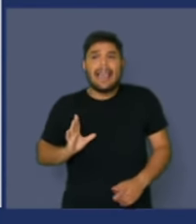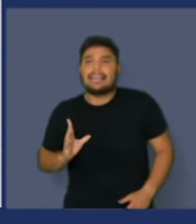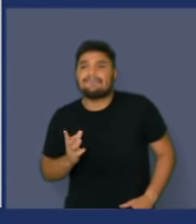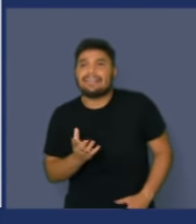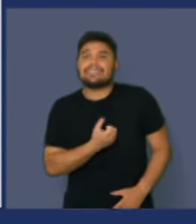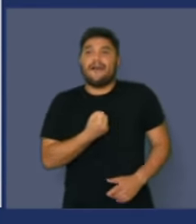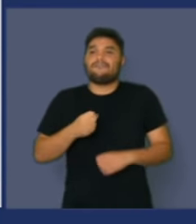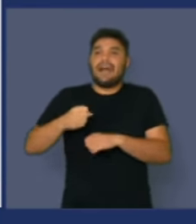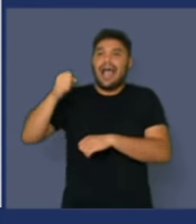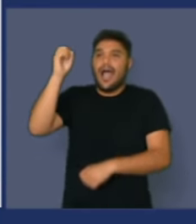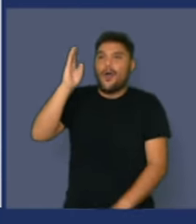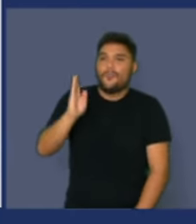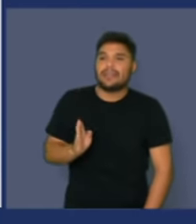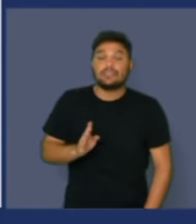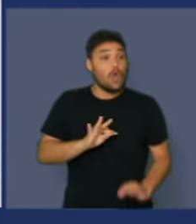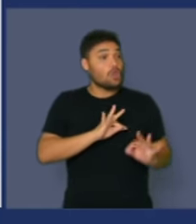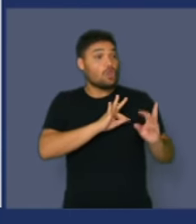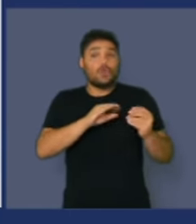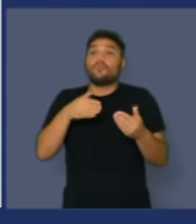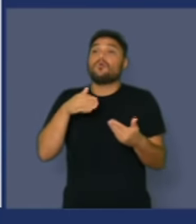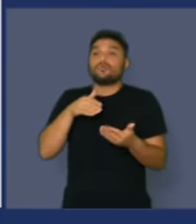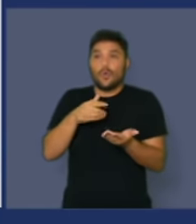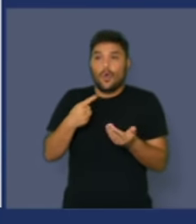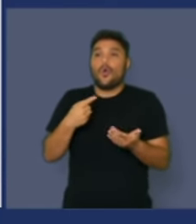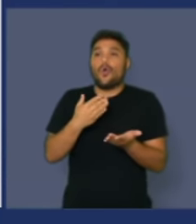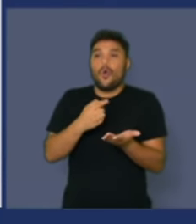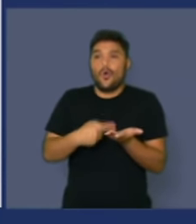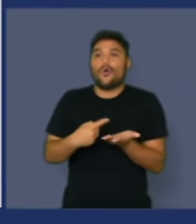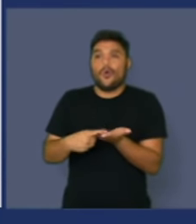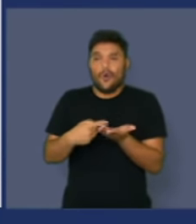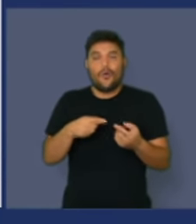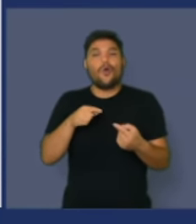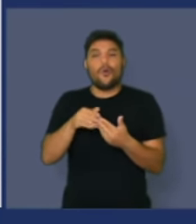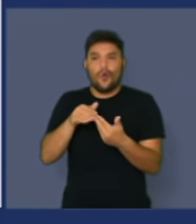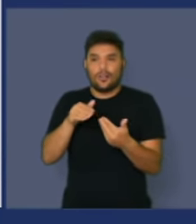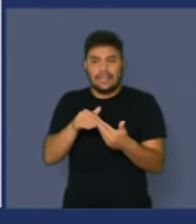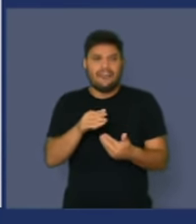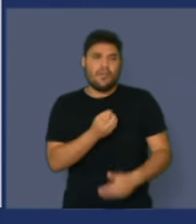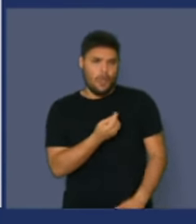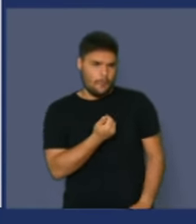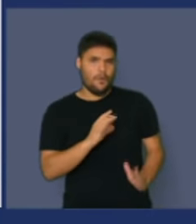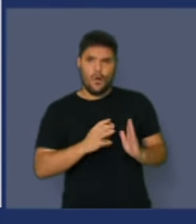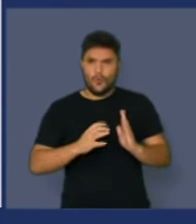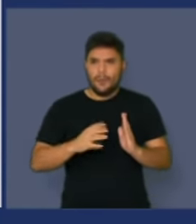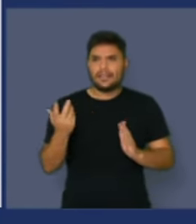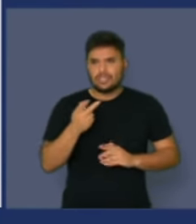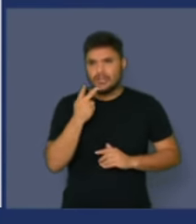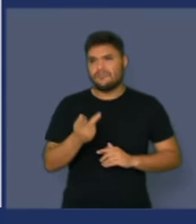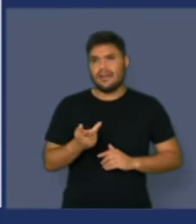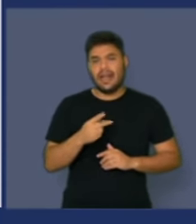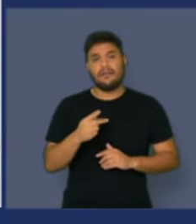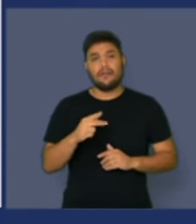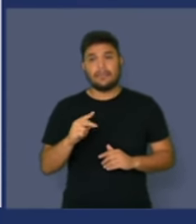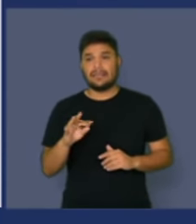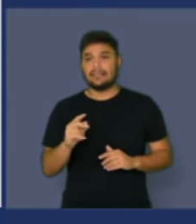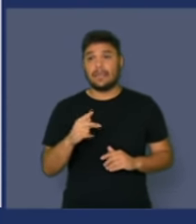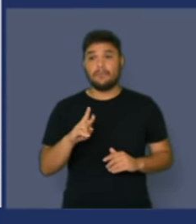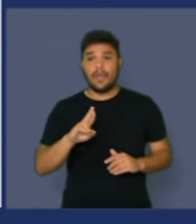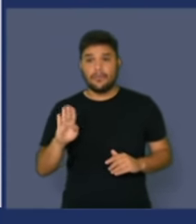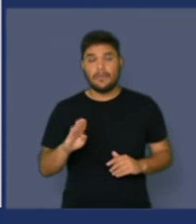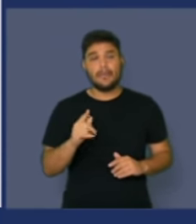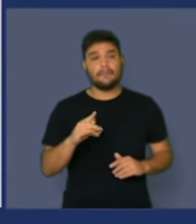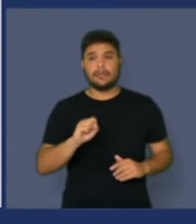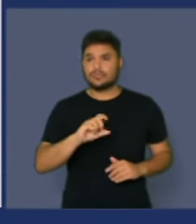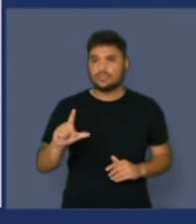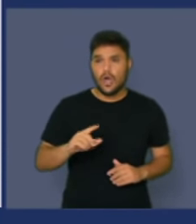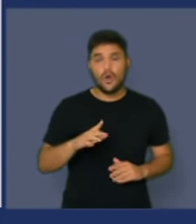consenso quase que universal, exceto a esquerda. Poucos partidos como o PT, PCdoB, PRB, PDT, PSOL